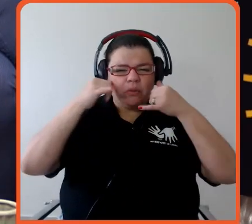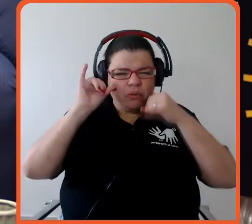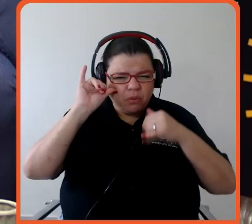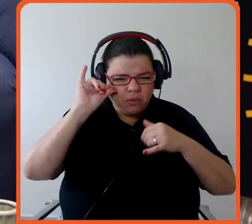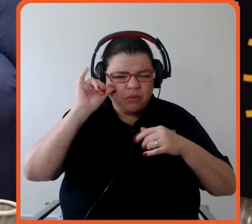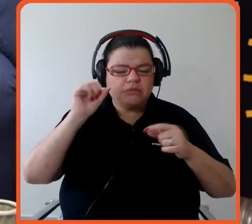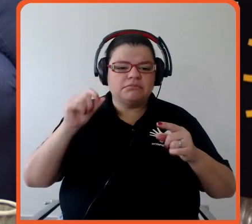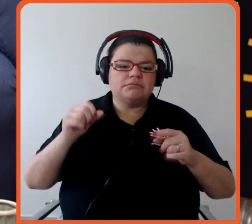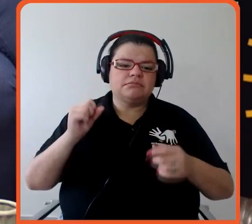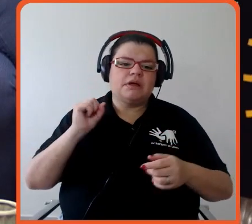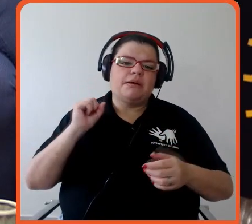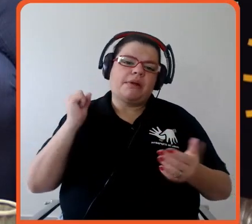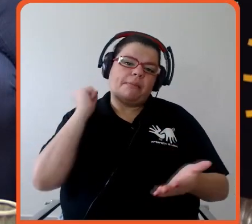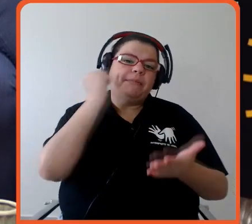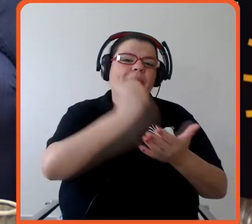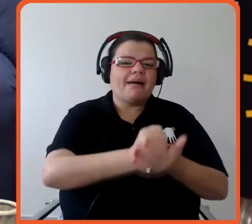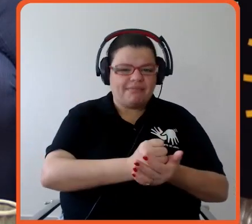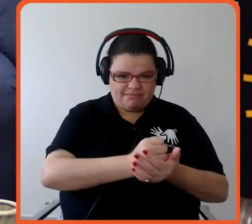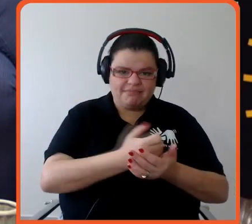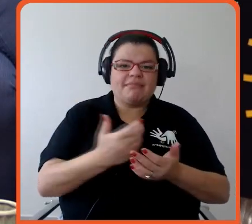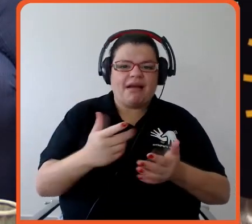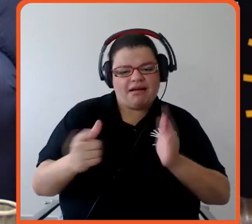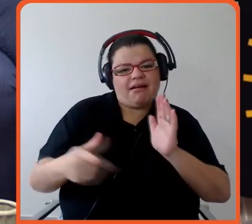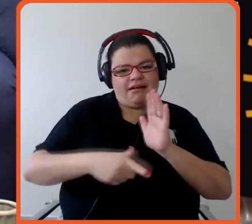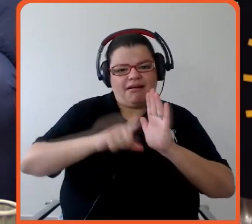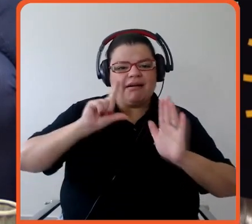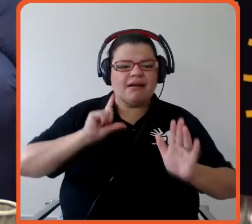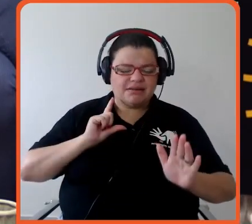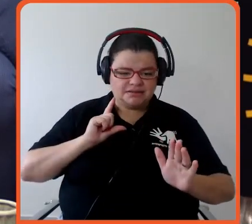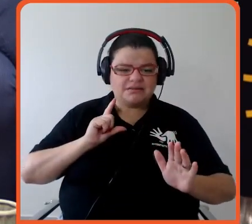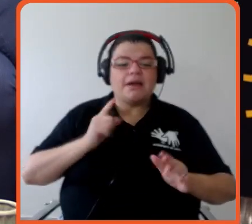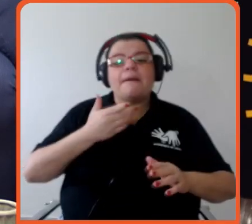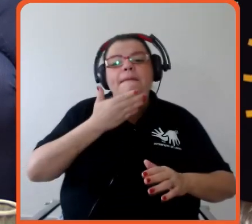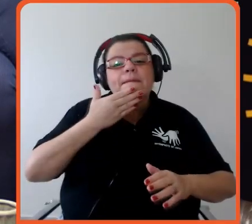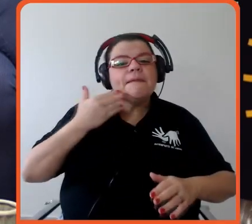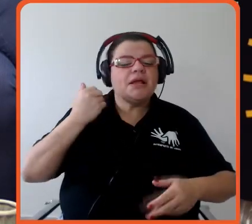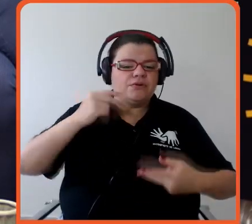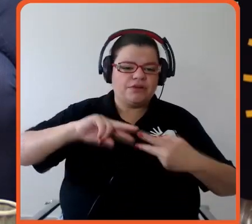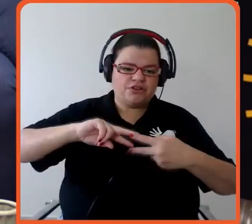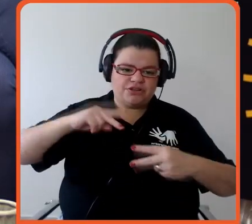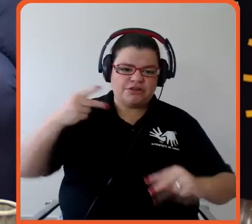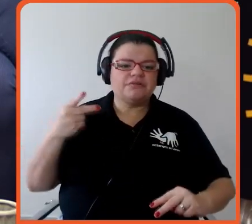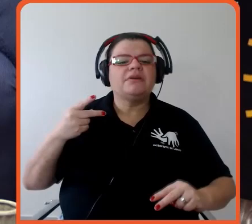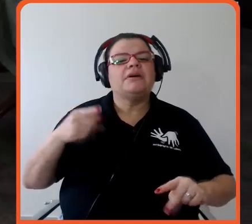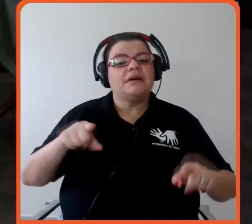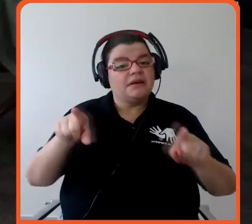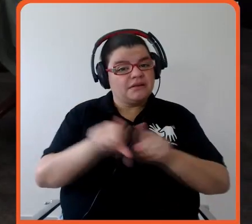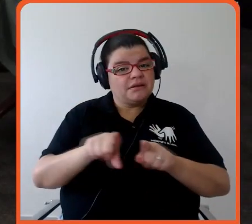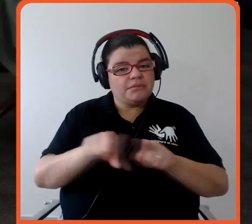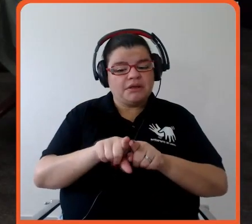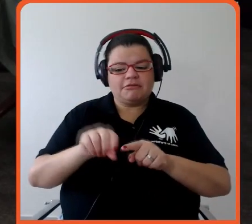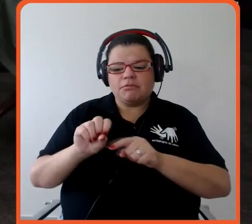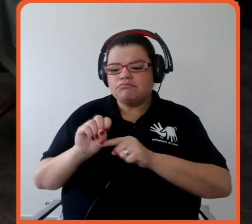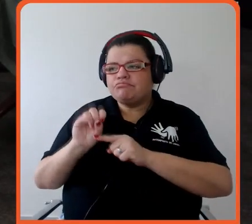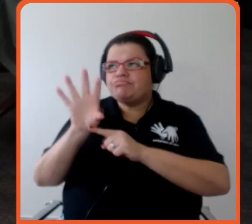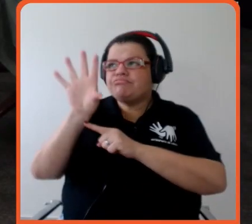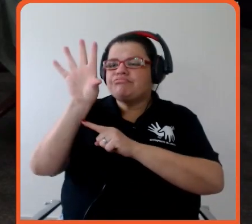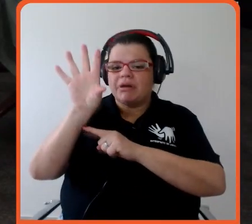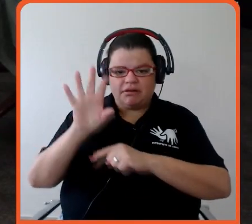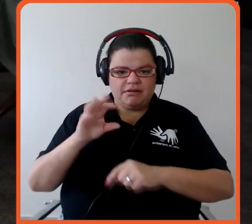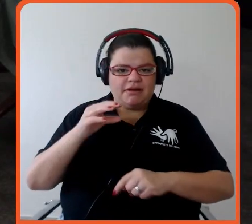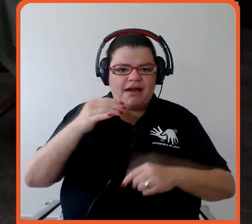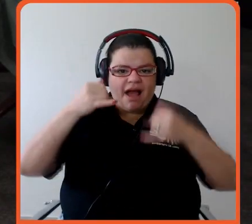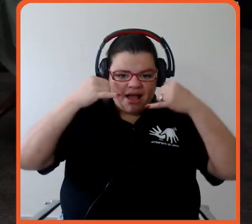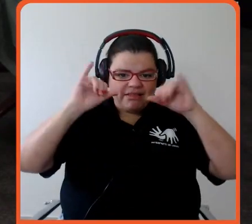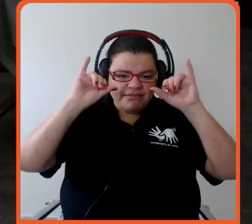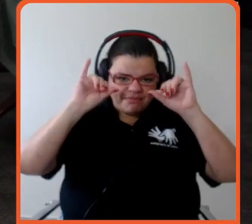está comprovado que você pode produzir com melhoria genética também animais que emitem menos, né, então, a inovação supera. Aí